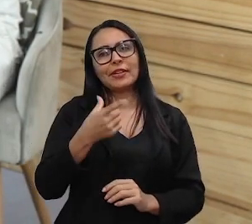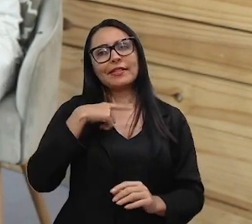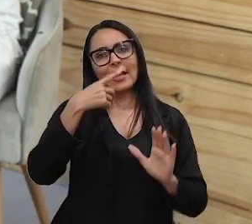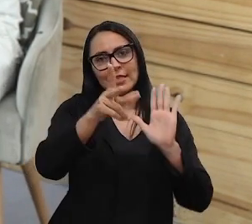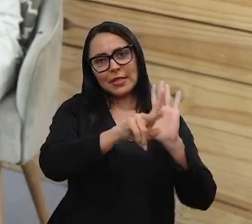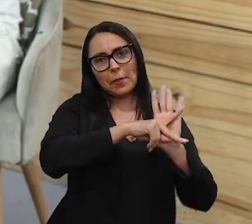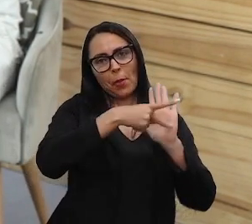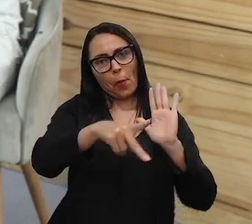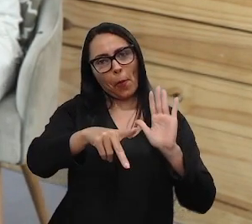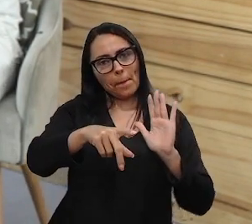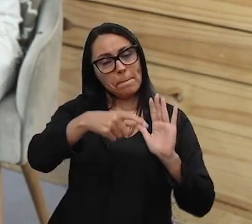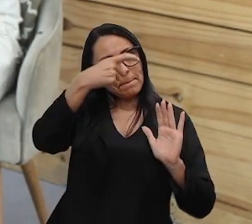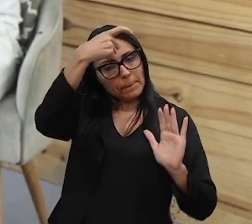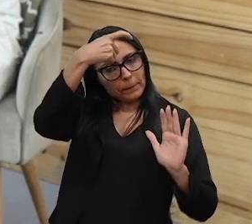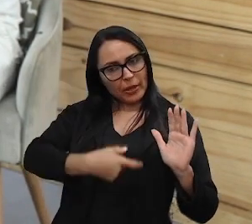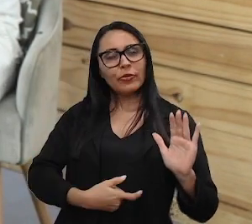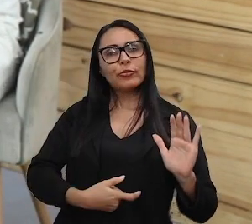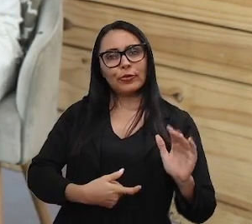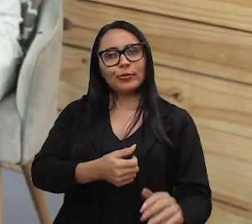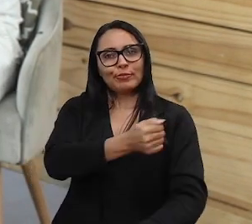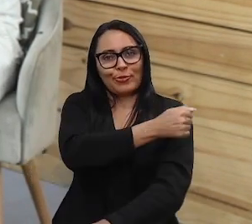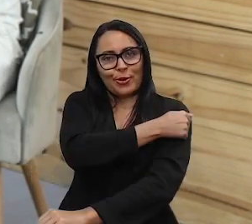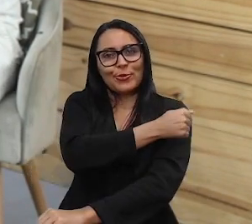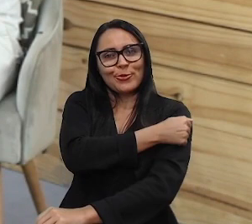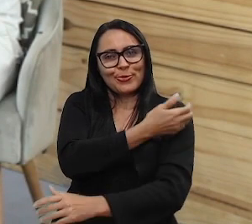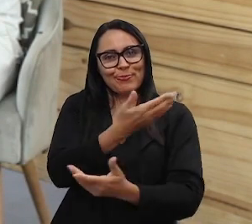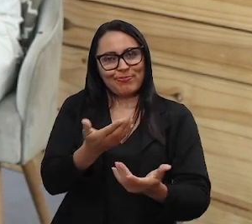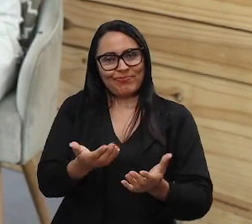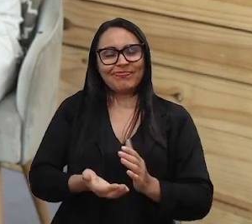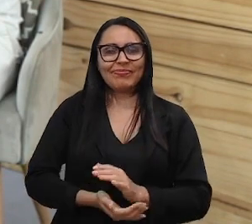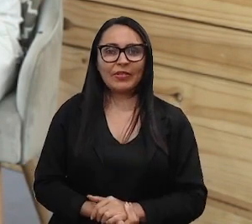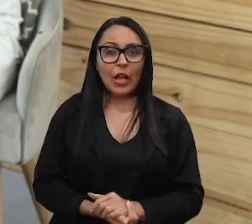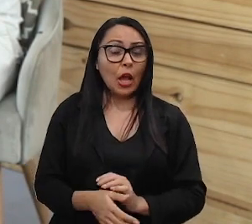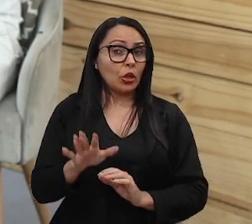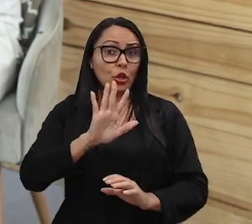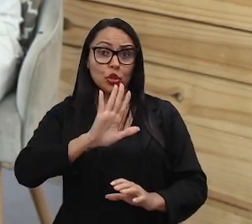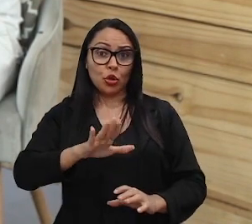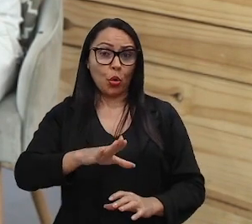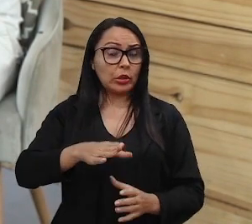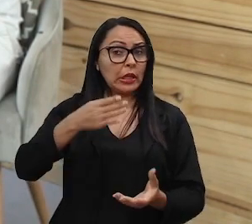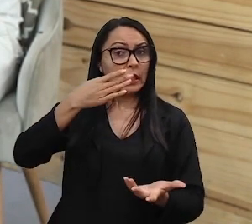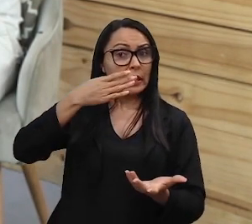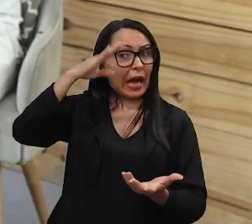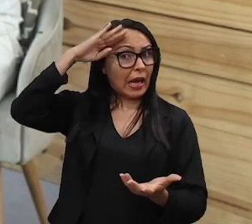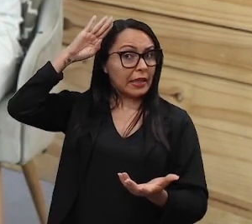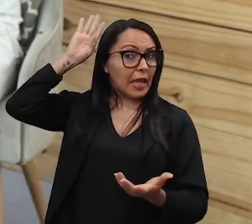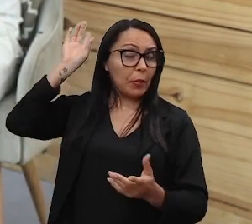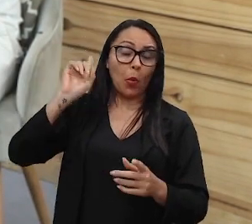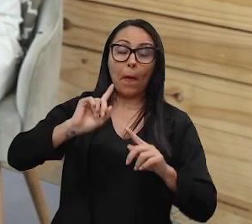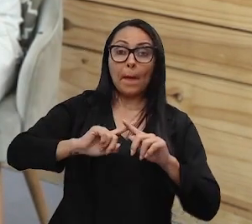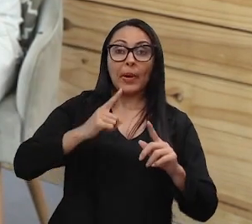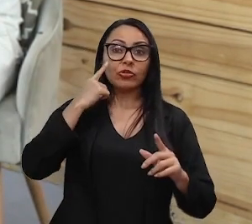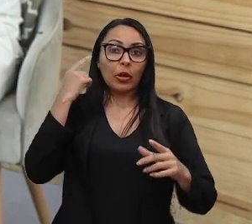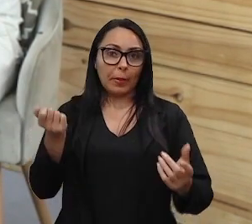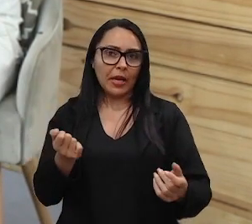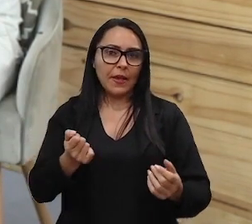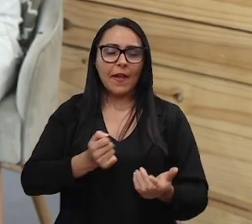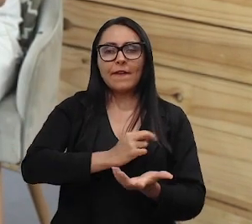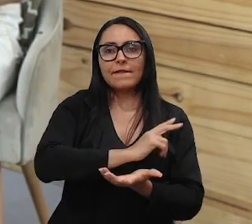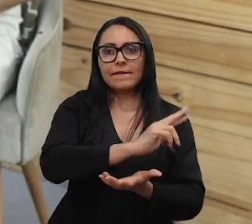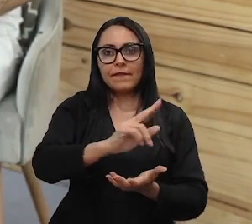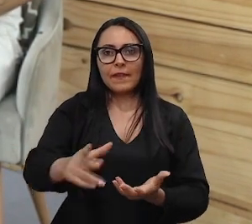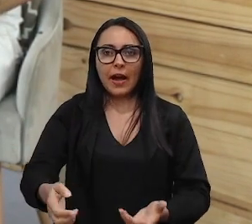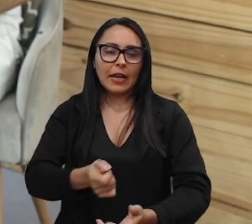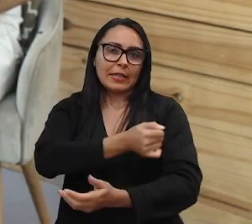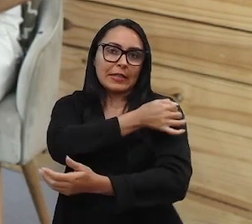perfil do estudante, né? Do estudante não só de graduação, mas do estudante em outros níveis. Esse desejo de, com